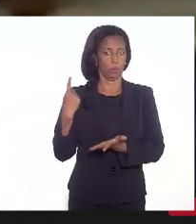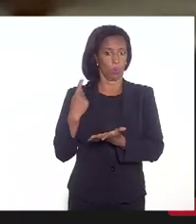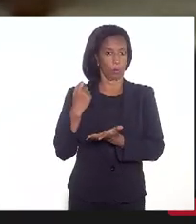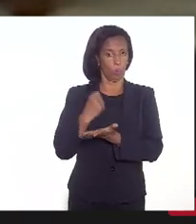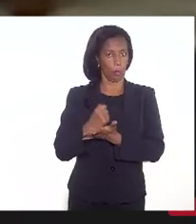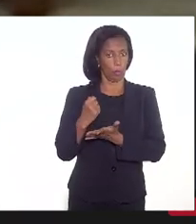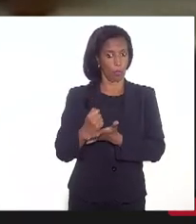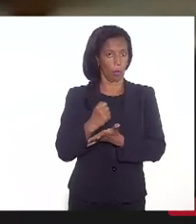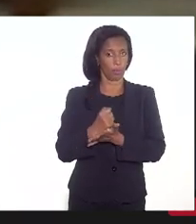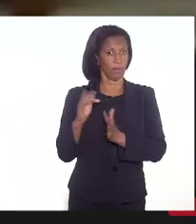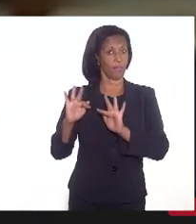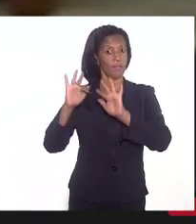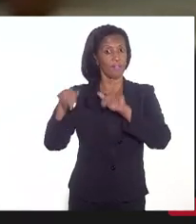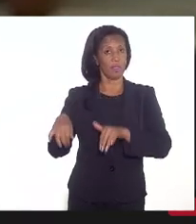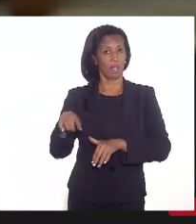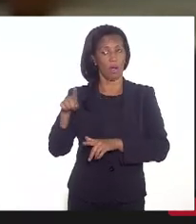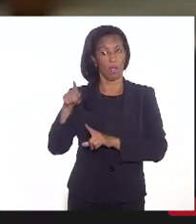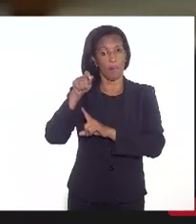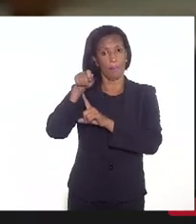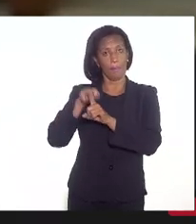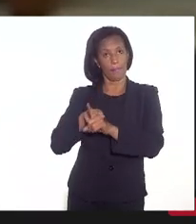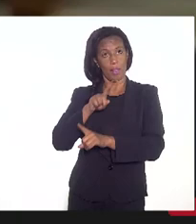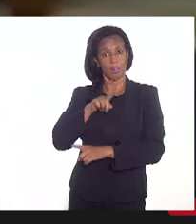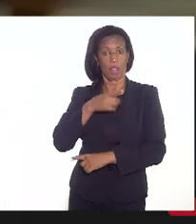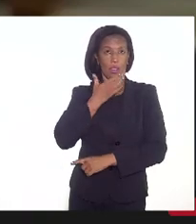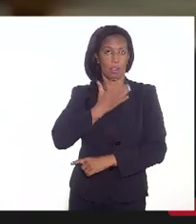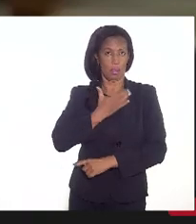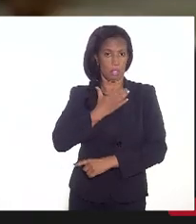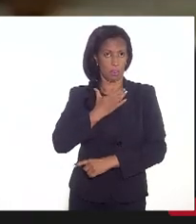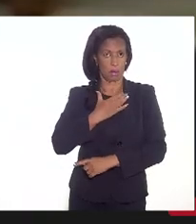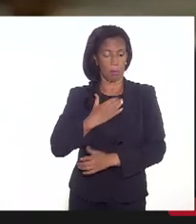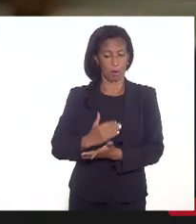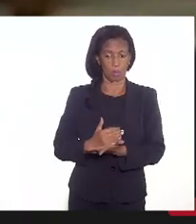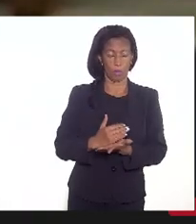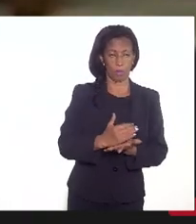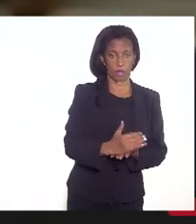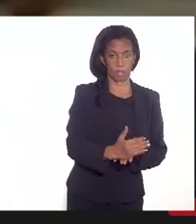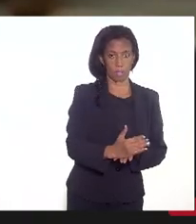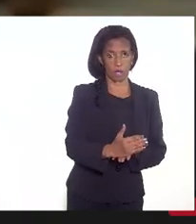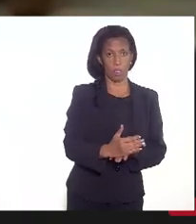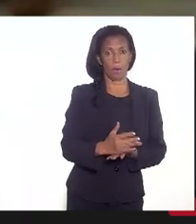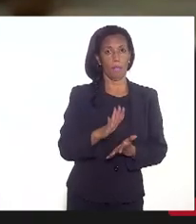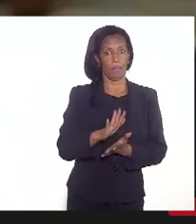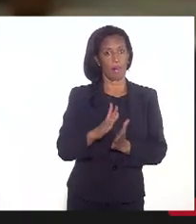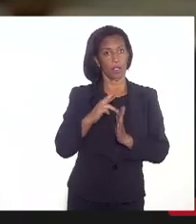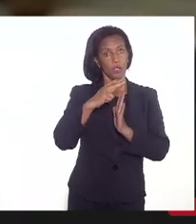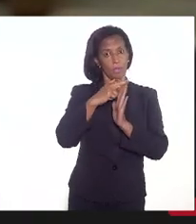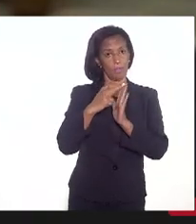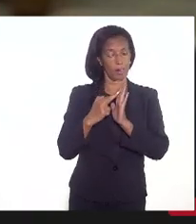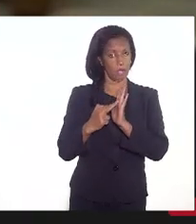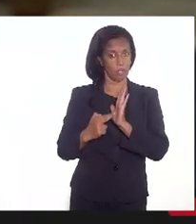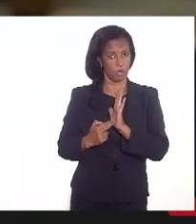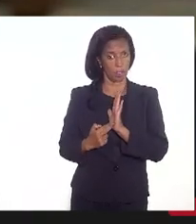final lá em dezembro, além desse contrato inicial agora, mas é um contrato para as regras